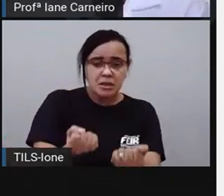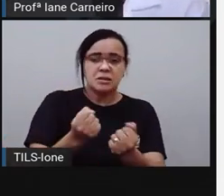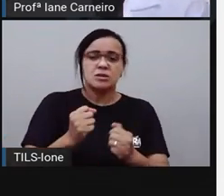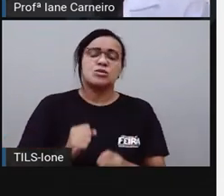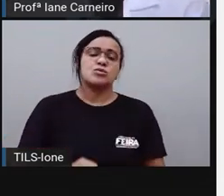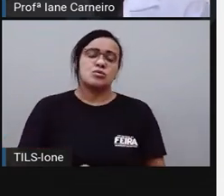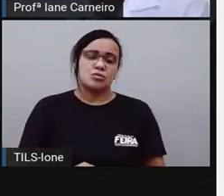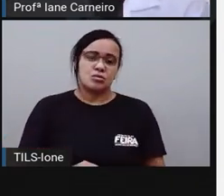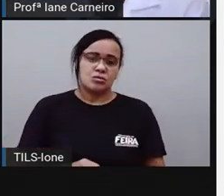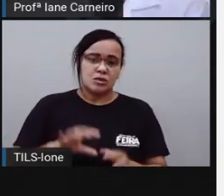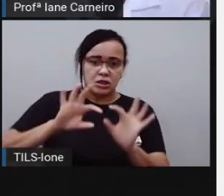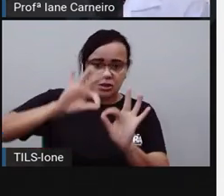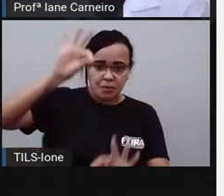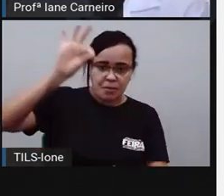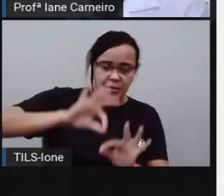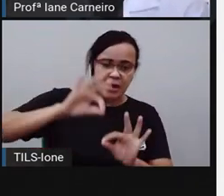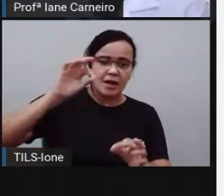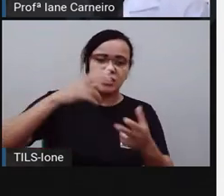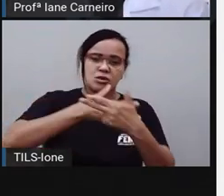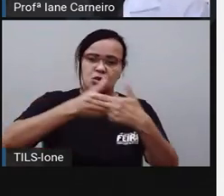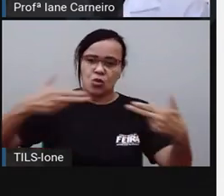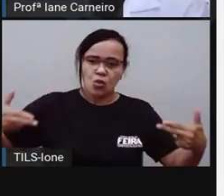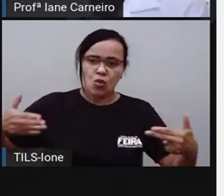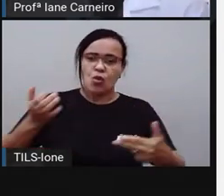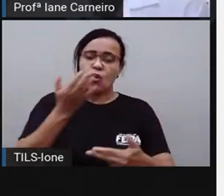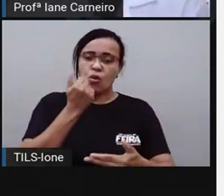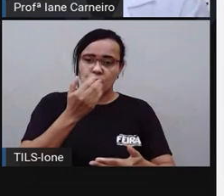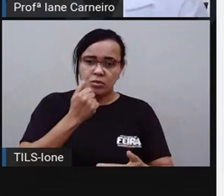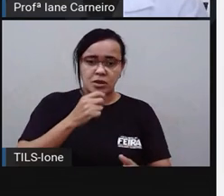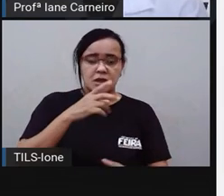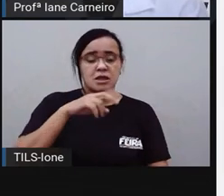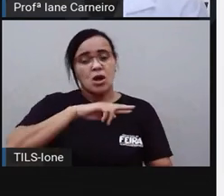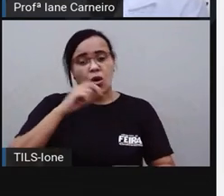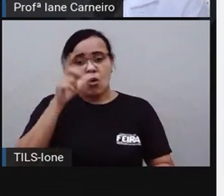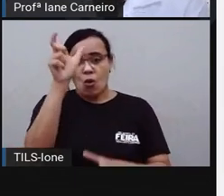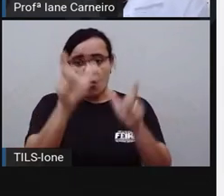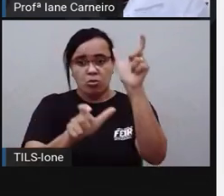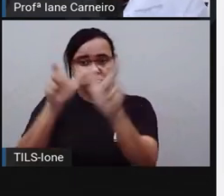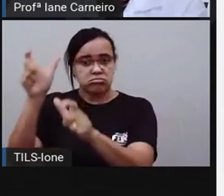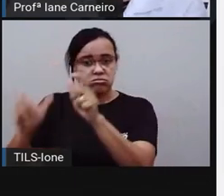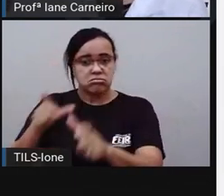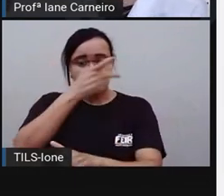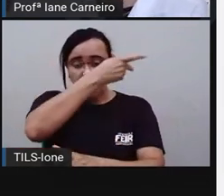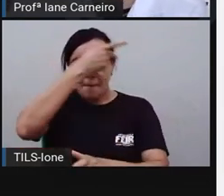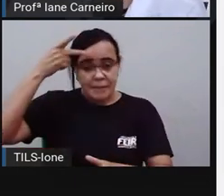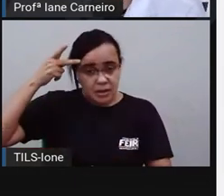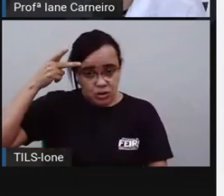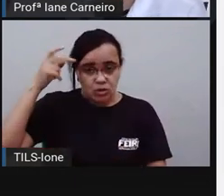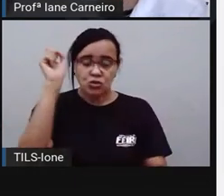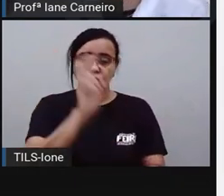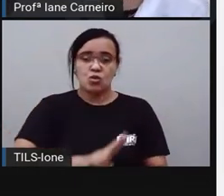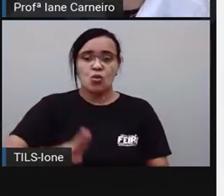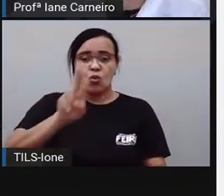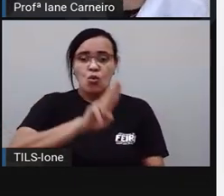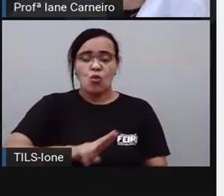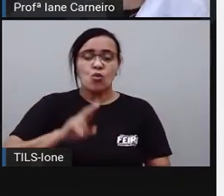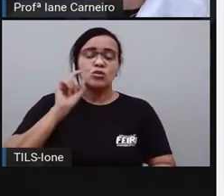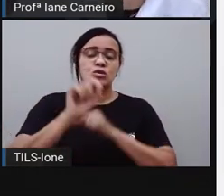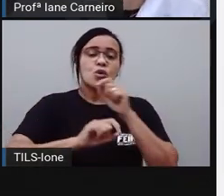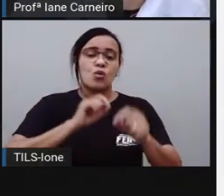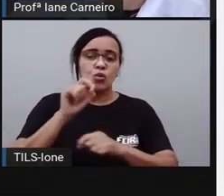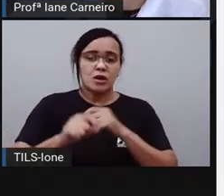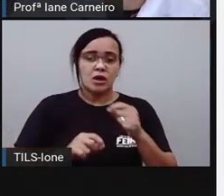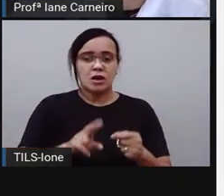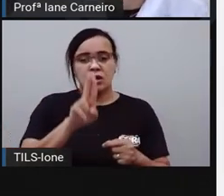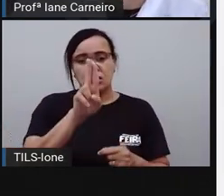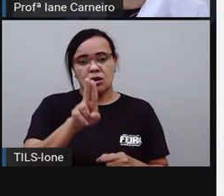quando a mede comida, pessoas, né, a massa das pessoas e da comida, a gente usa uma unidade de medida, que